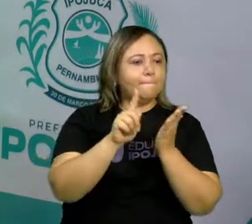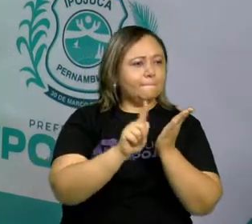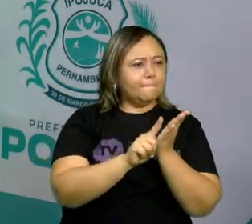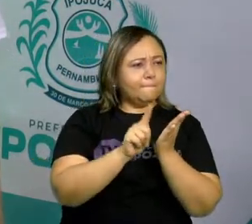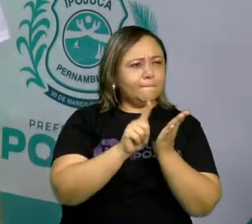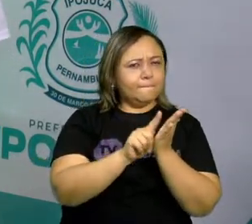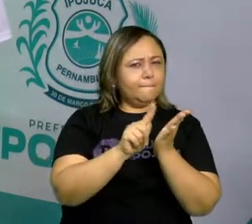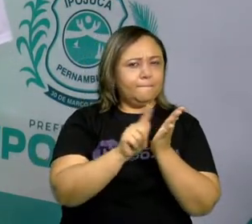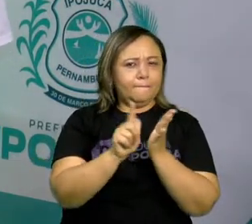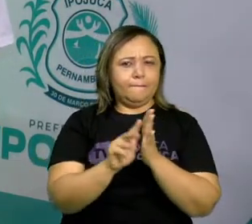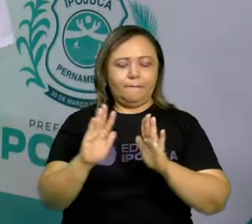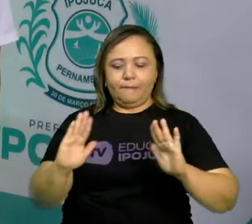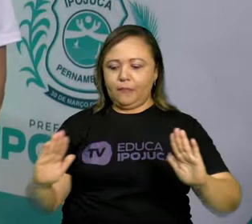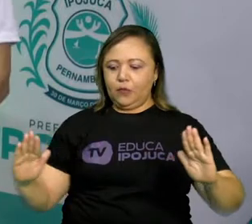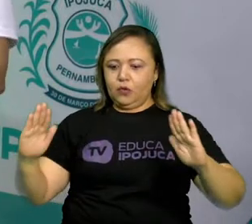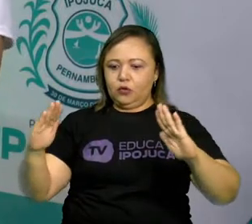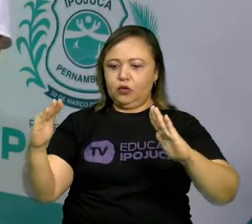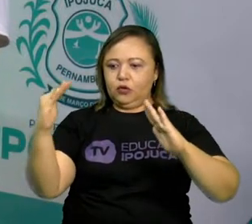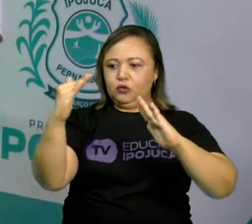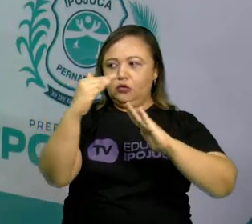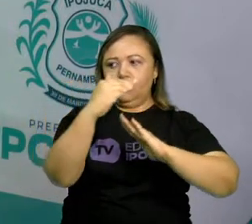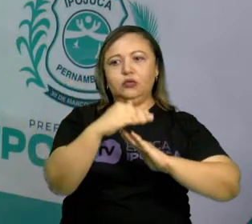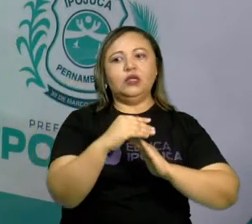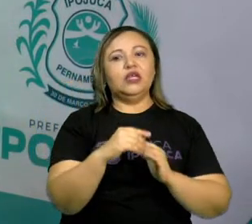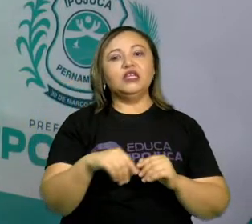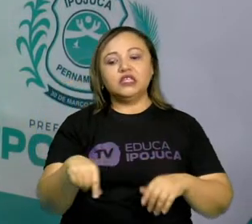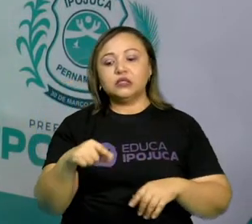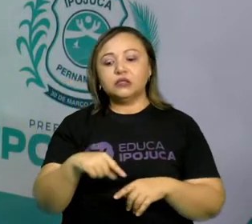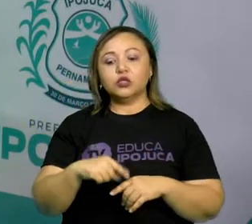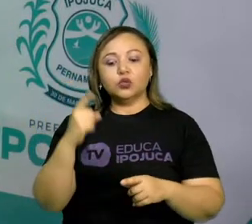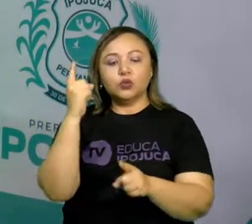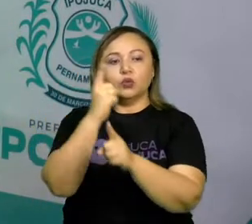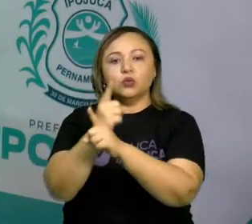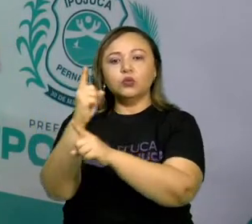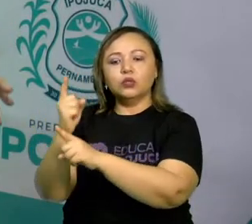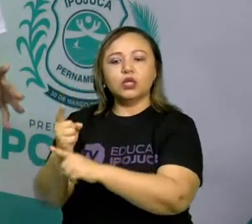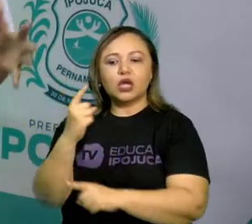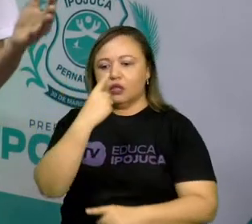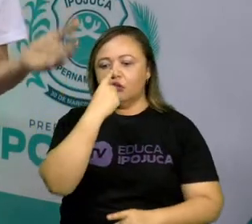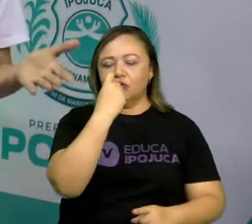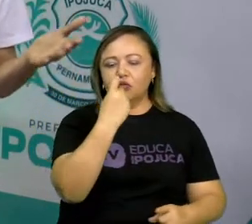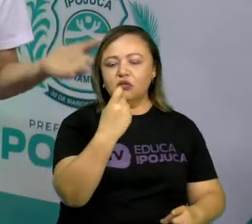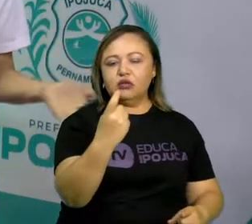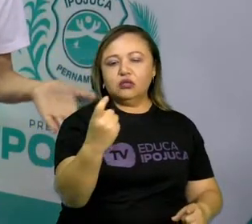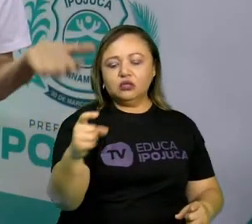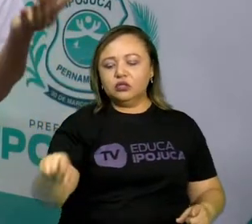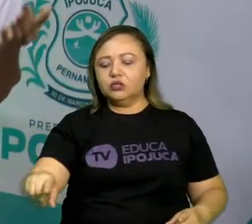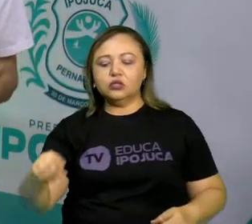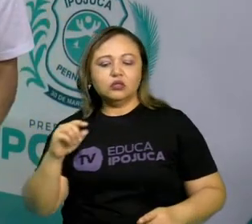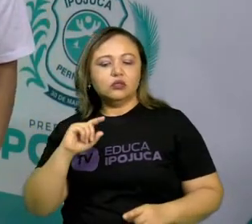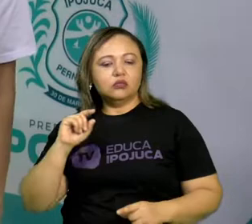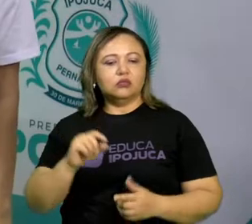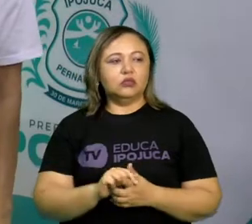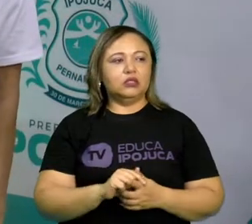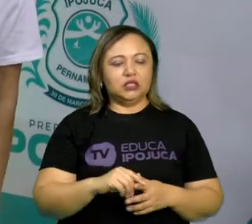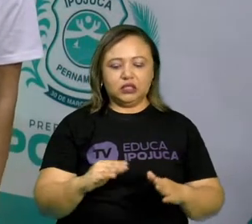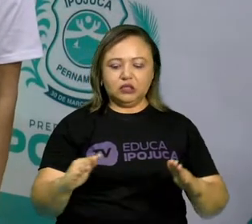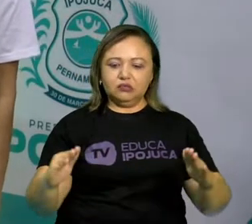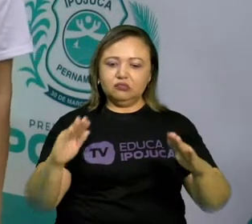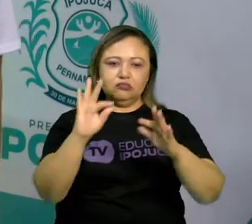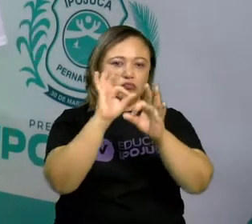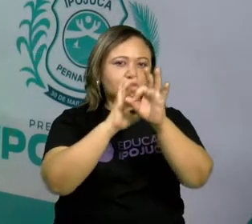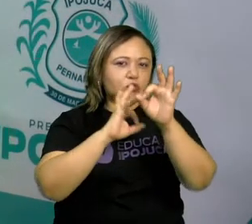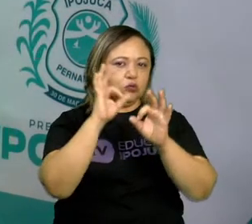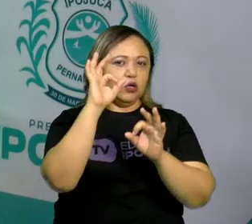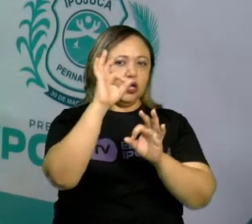material é lixo. Então, eles tiram esse material do lixo e fazem a barraquinha, porque não tem condições de fazer de alvenaria,